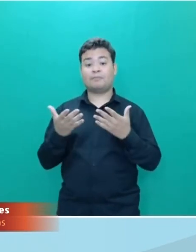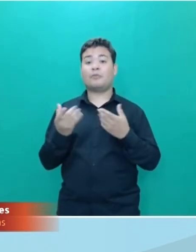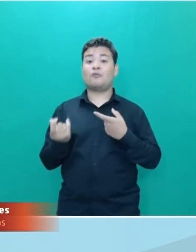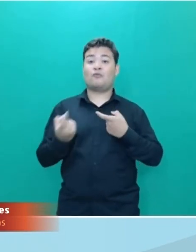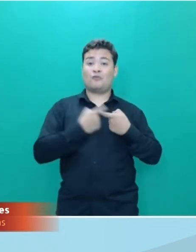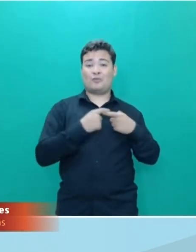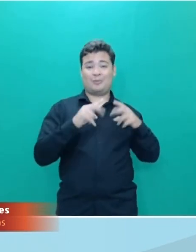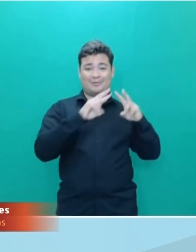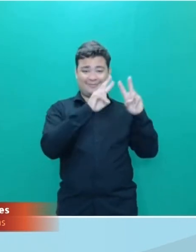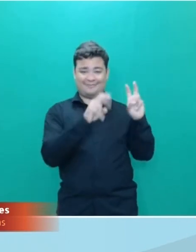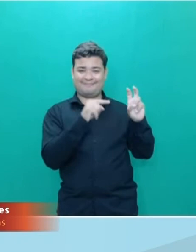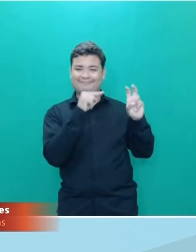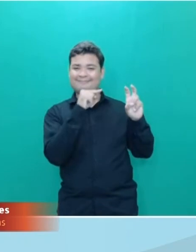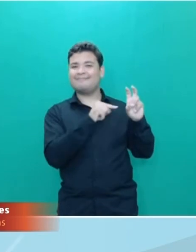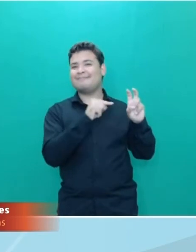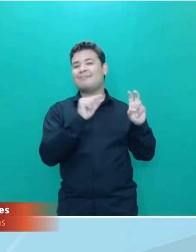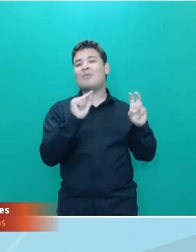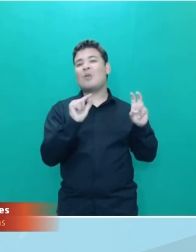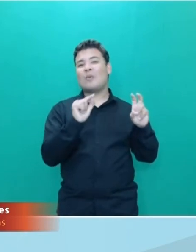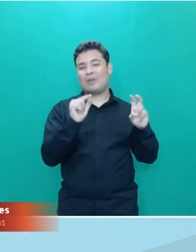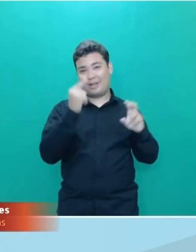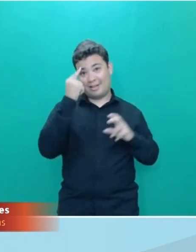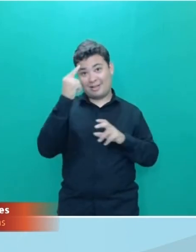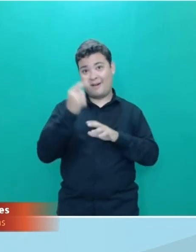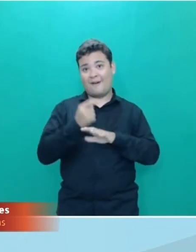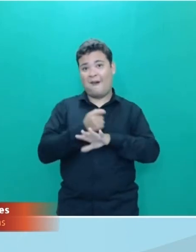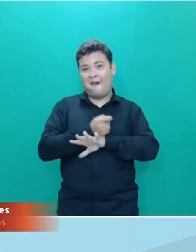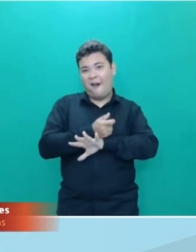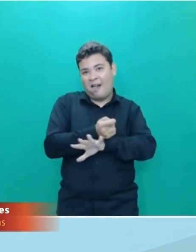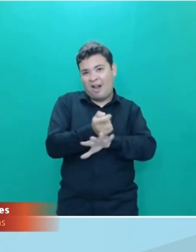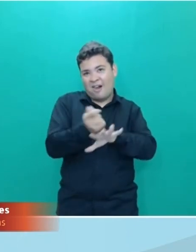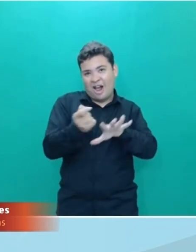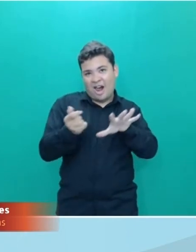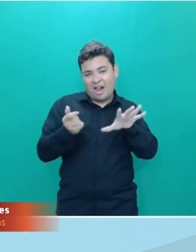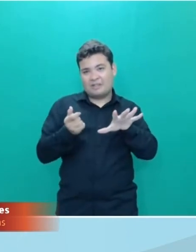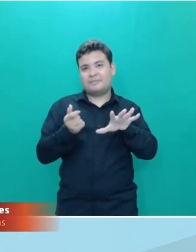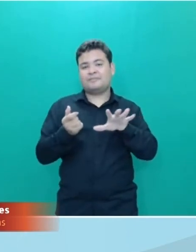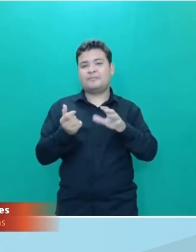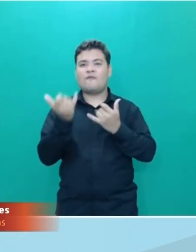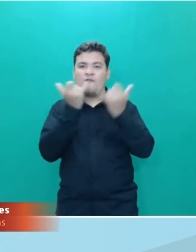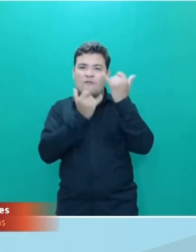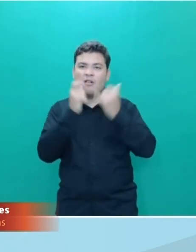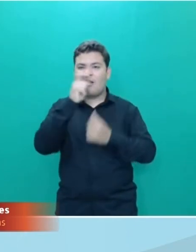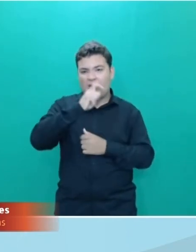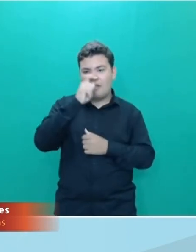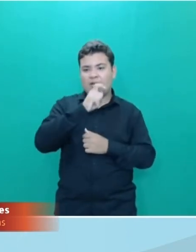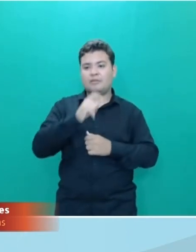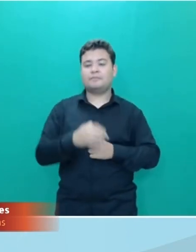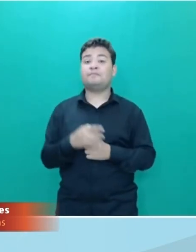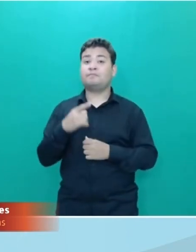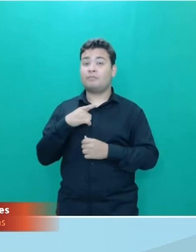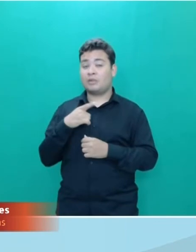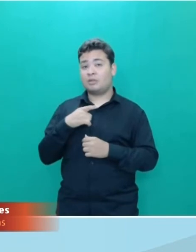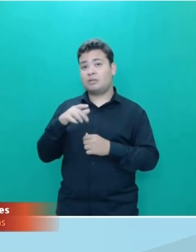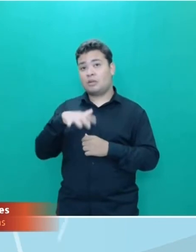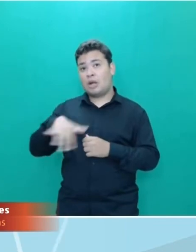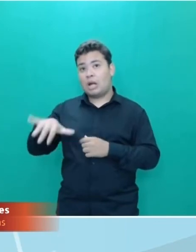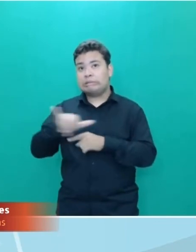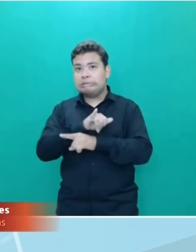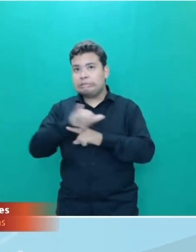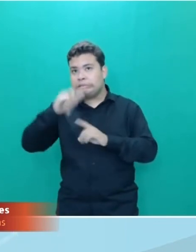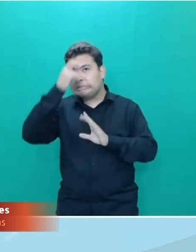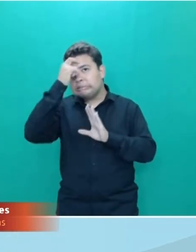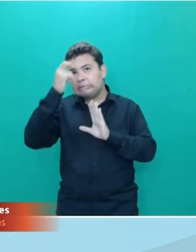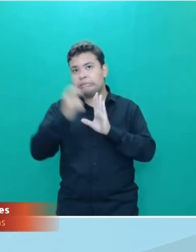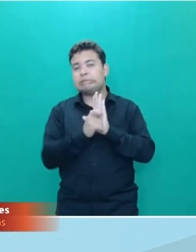do programa, que é fake news. informações falsas. As técnicas de inteligência artificial, né, que existem hoje em